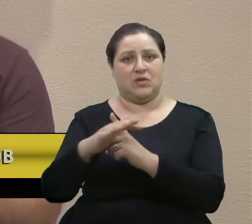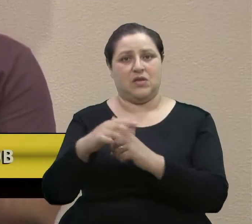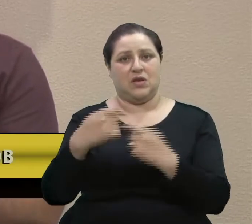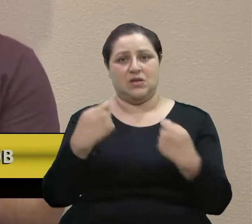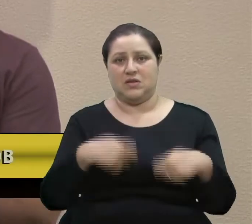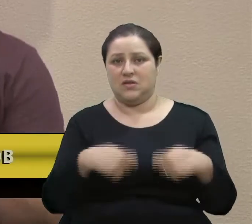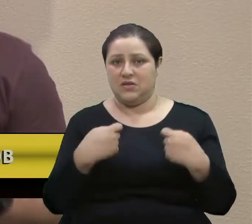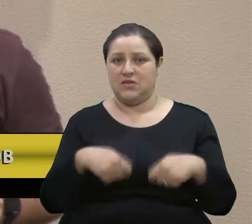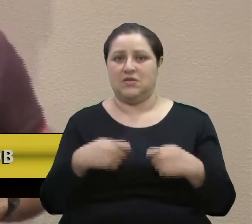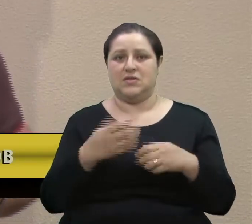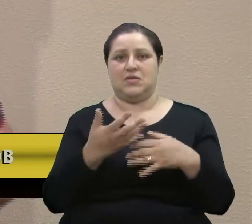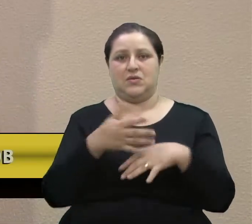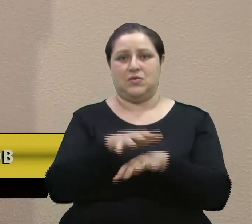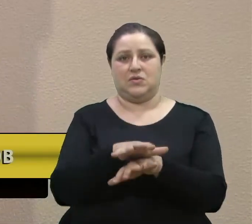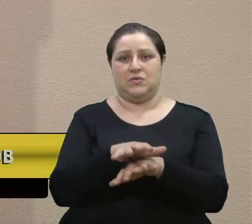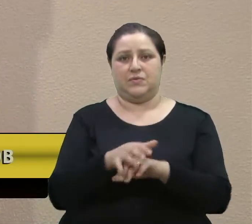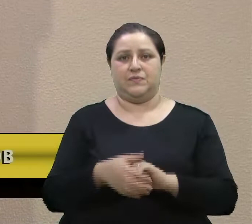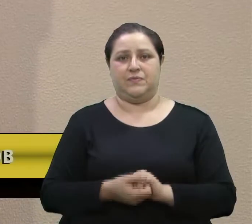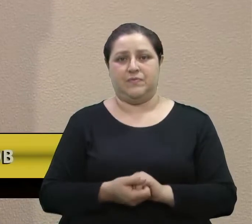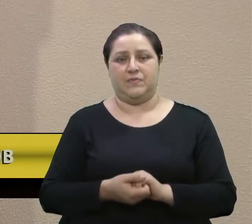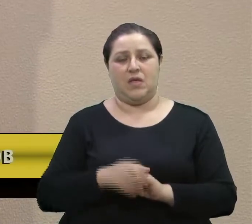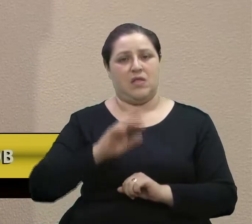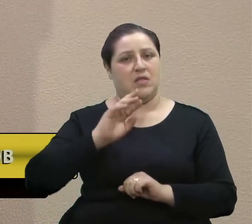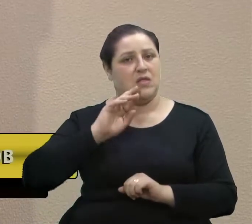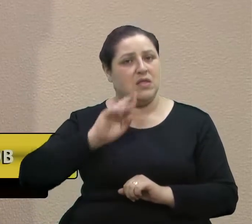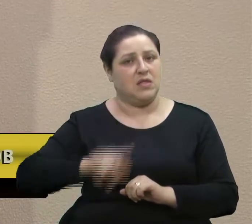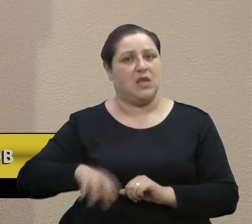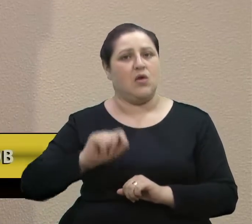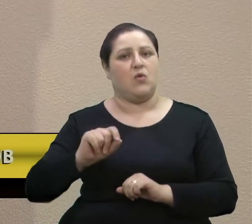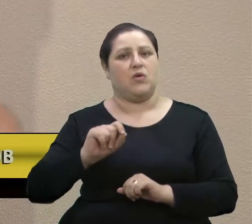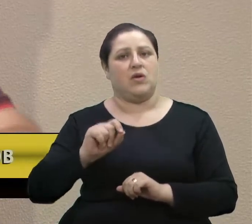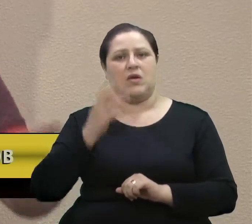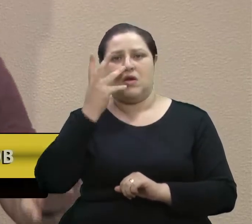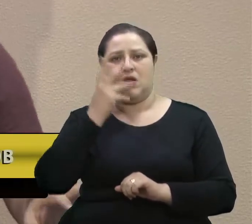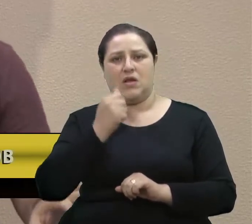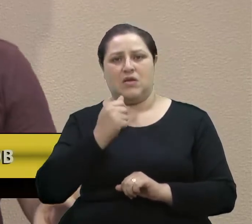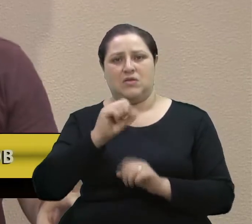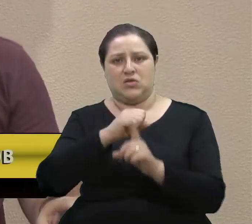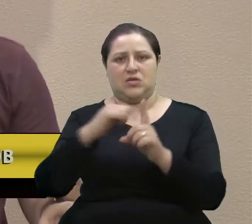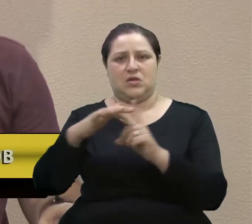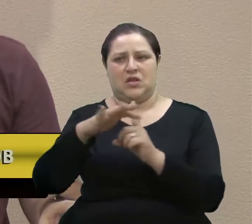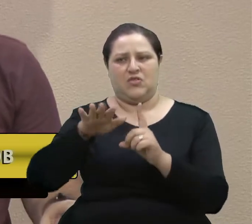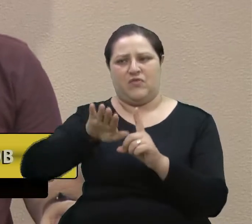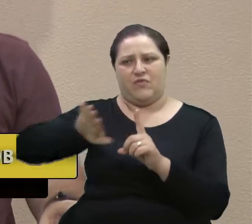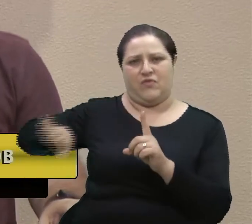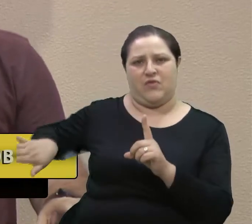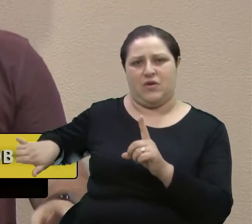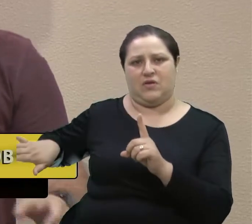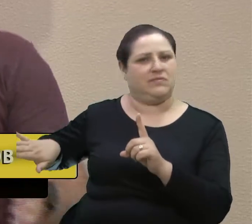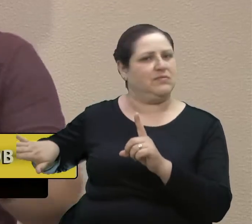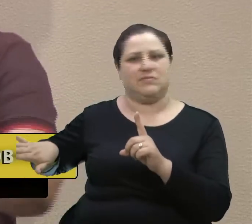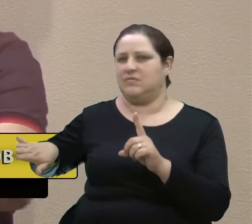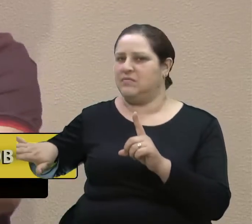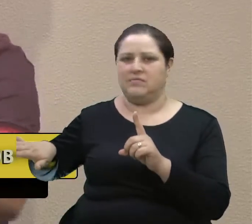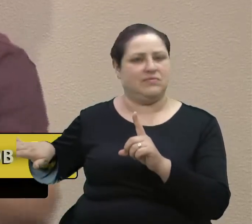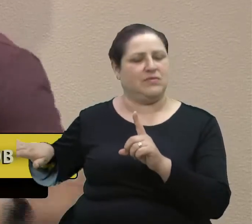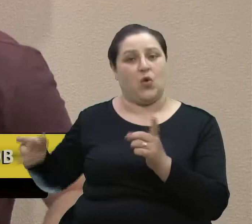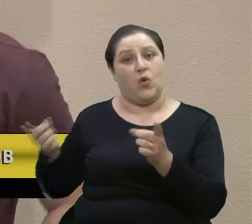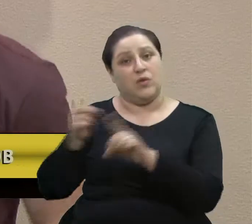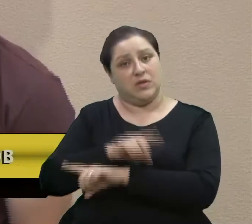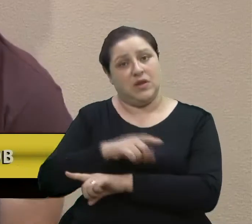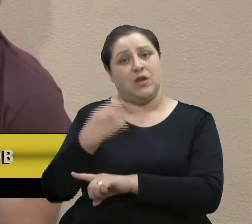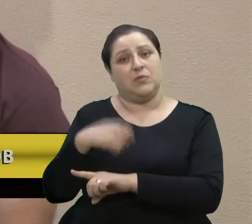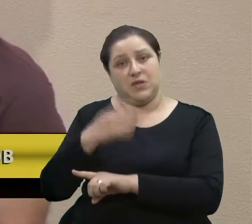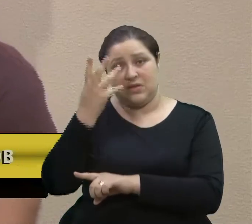necessidade da inclusão, e não que essas crianças fiquem à margem da sociedade. Pelo contrário, que elas estejam incluídas na